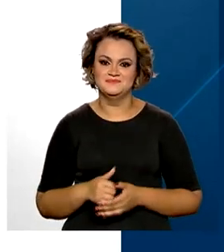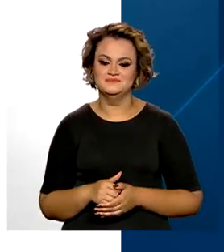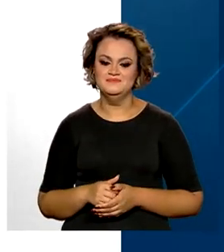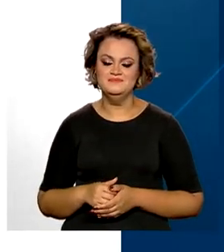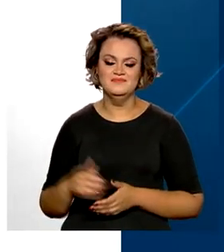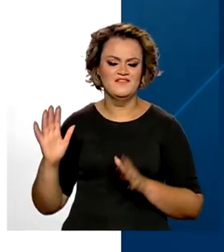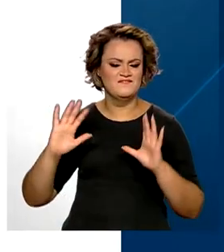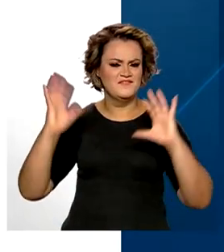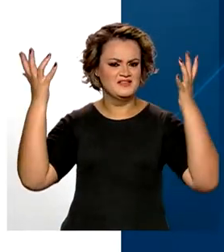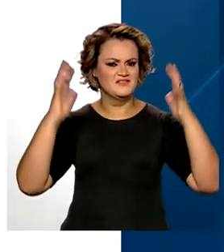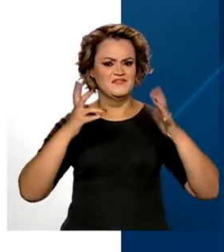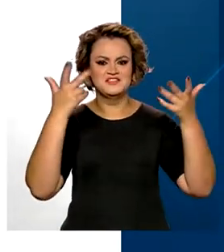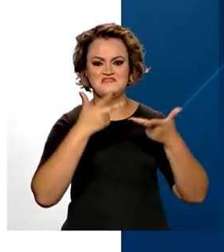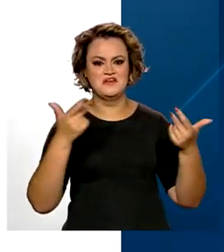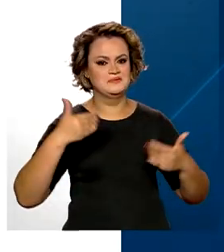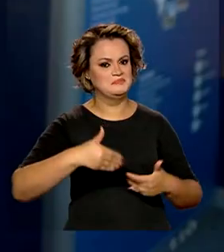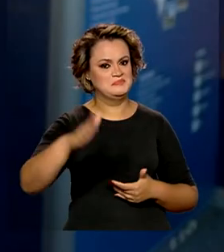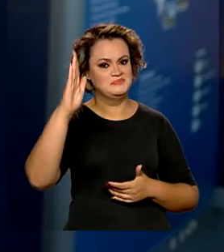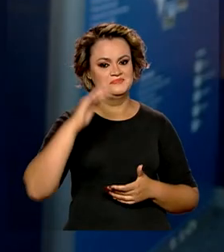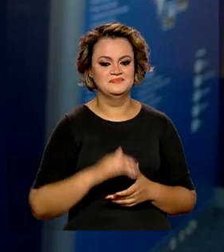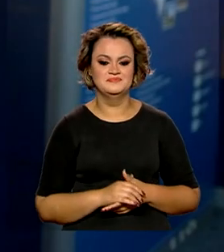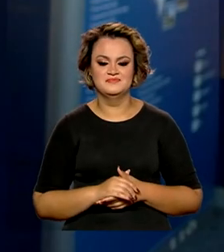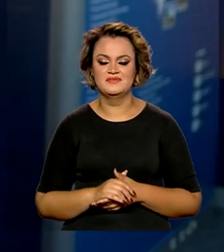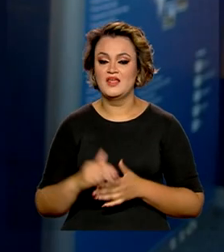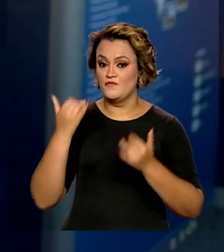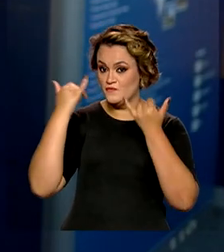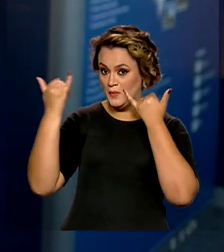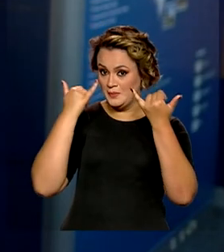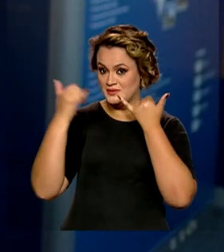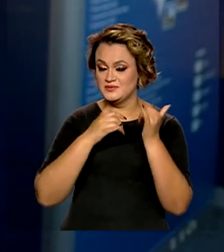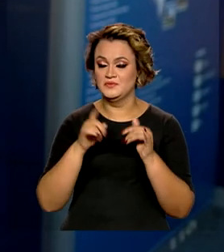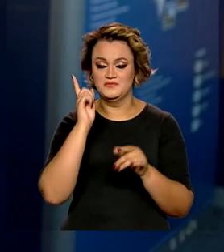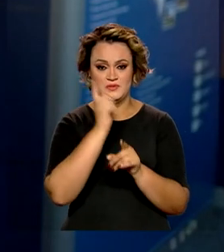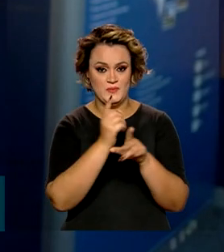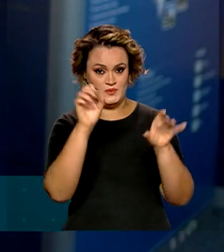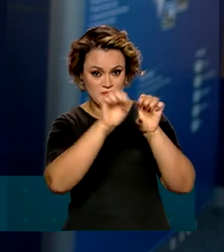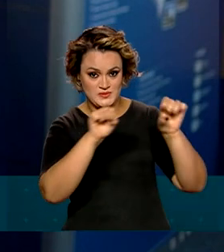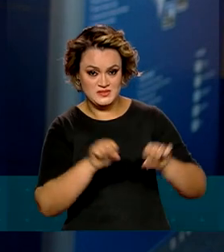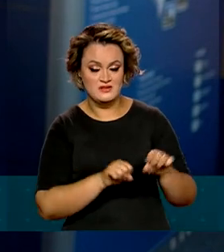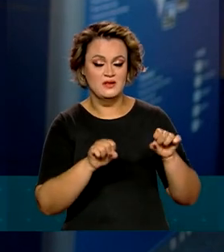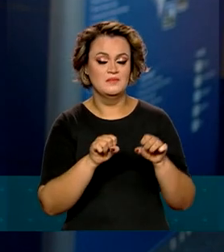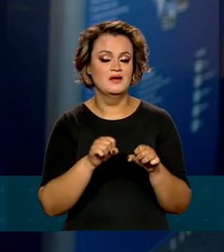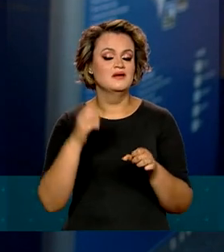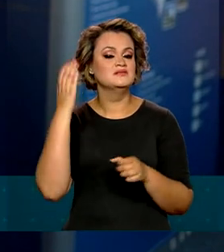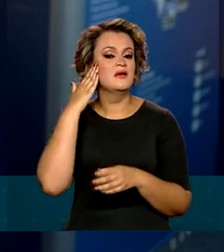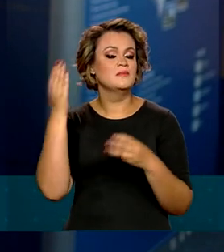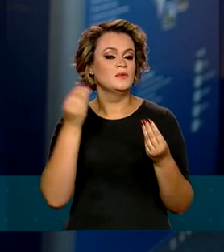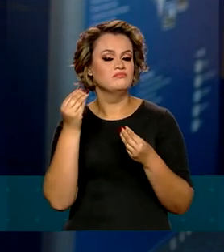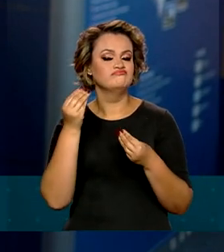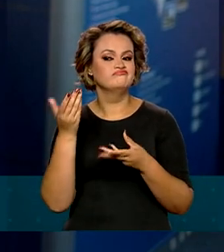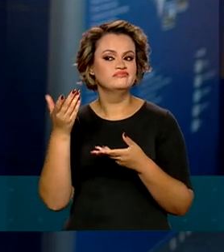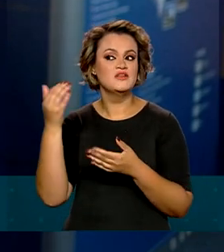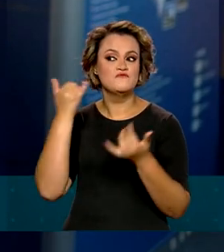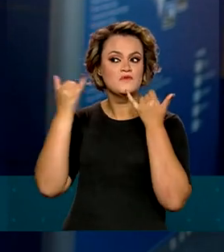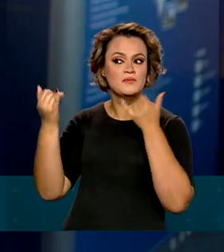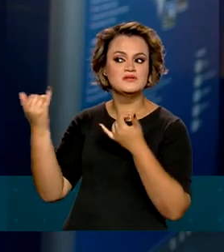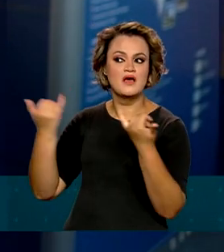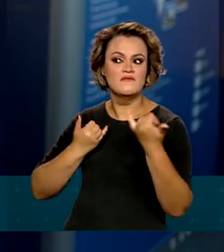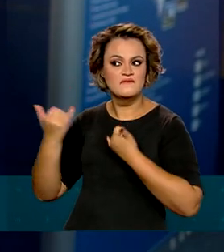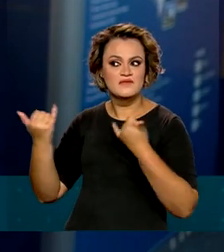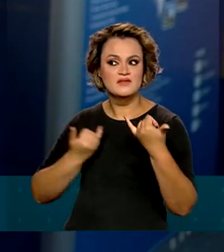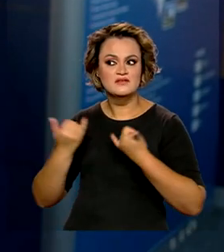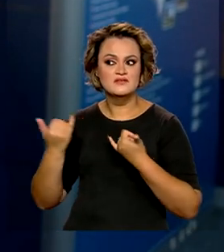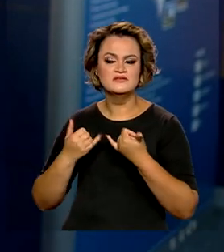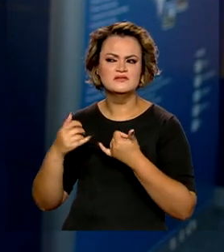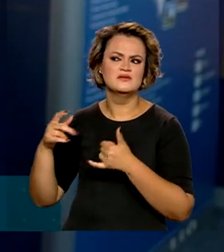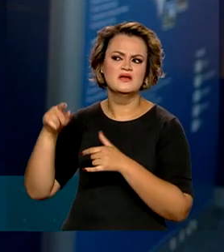várias festas Brasil afora. As informações contidas no sistema são coletadas de forma colaborativa e cedidas